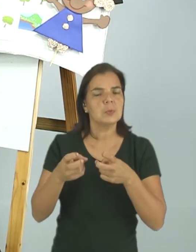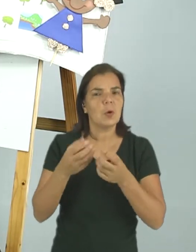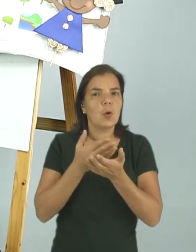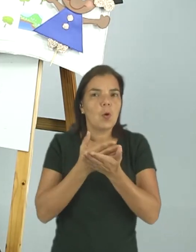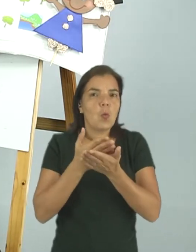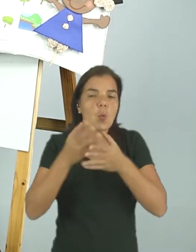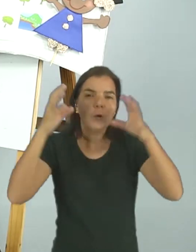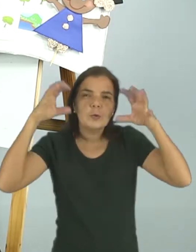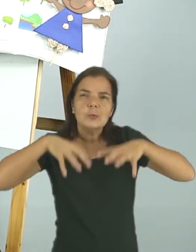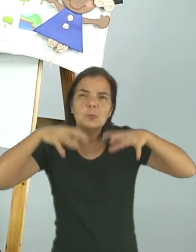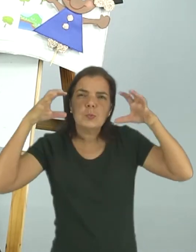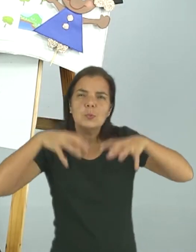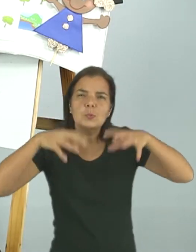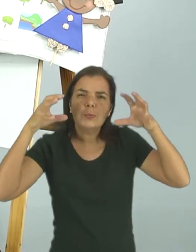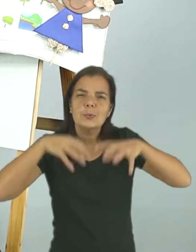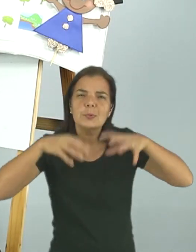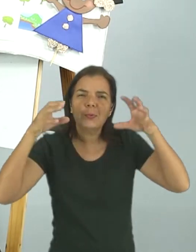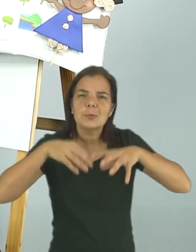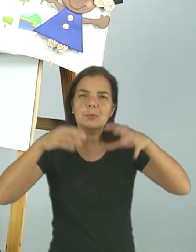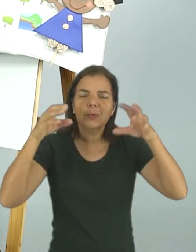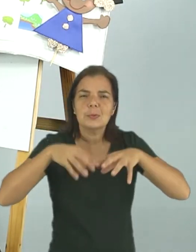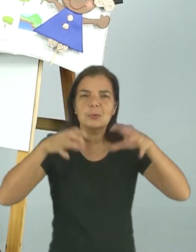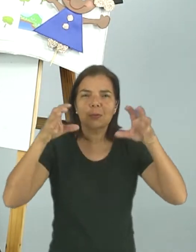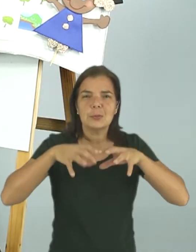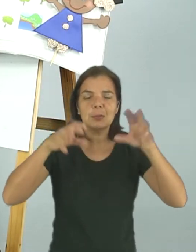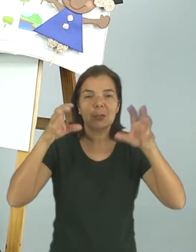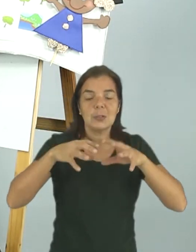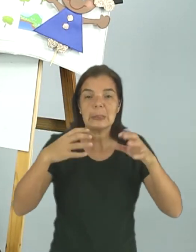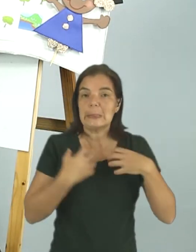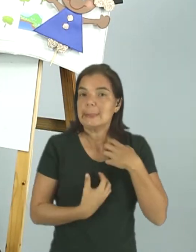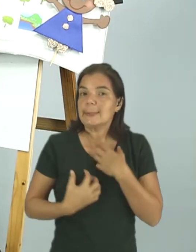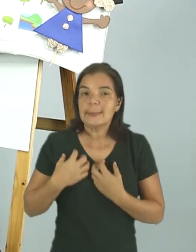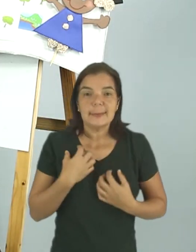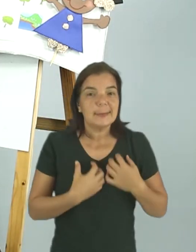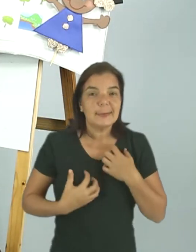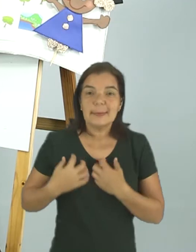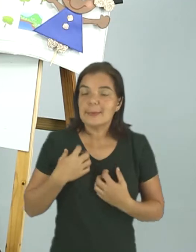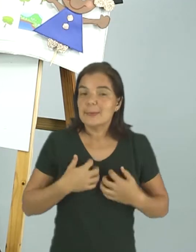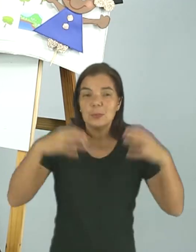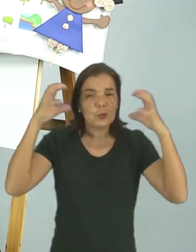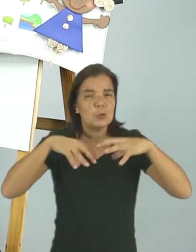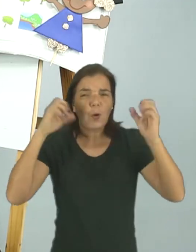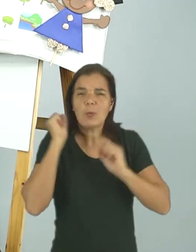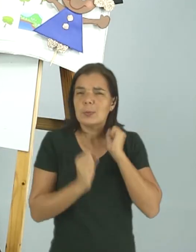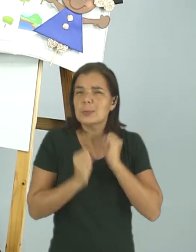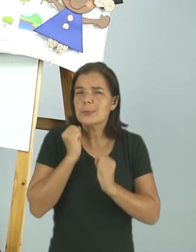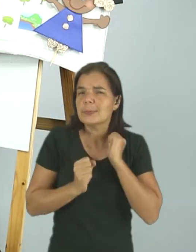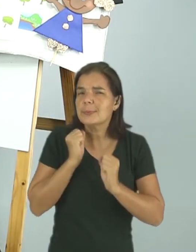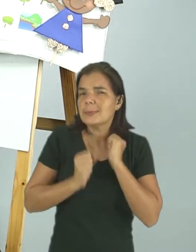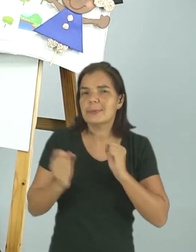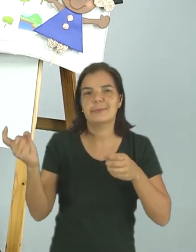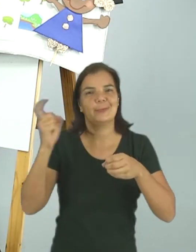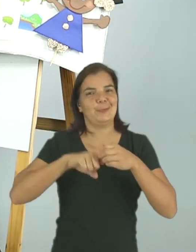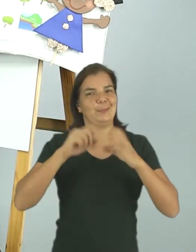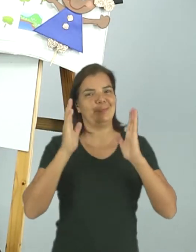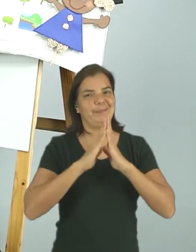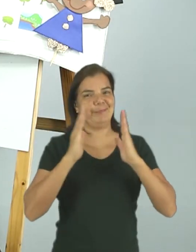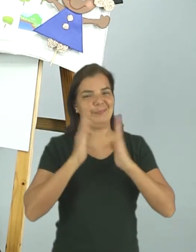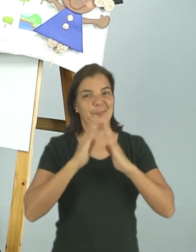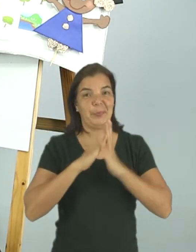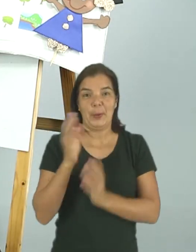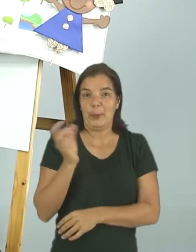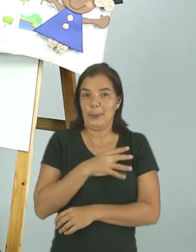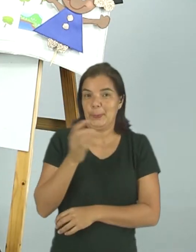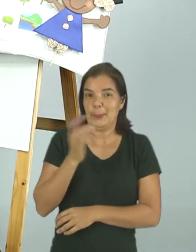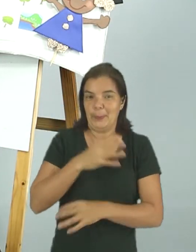começou a chover no finalzinho da tarde. Mila ficou desesperada com a chuva. Correu fortemente para casa, com